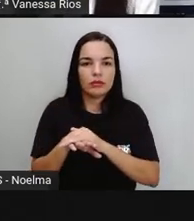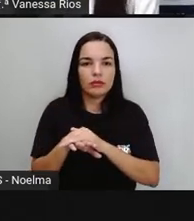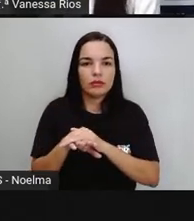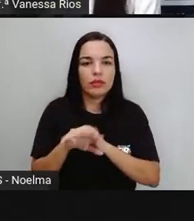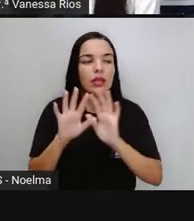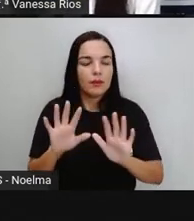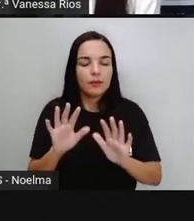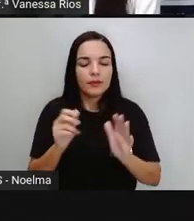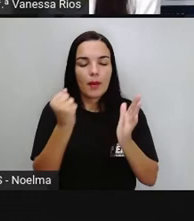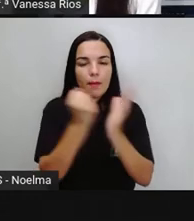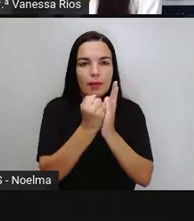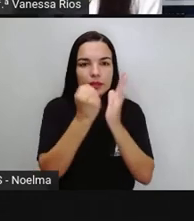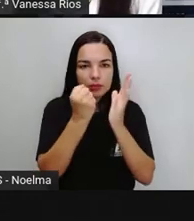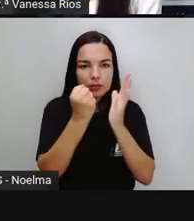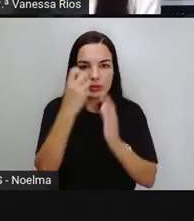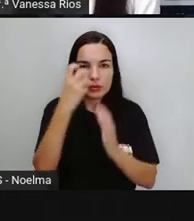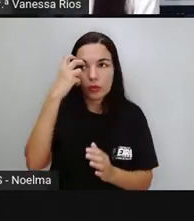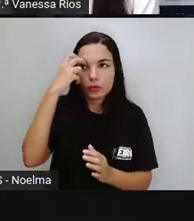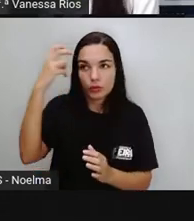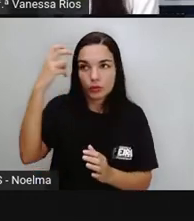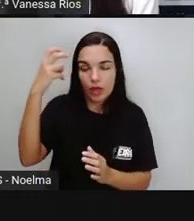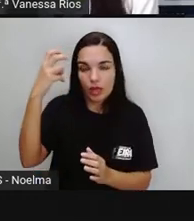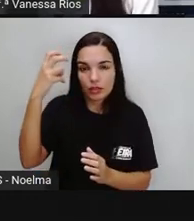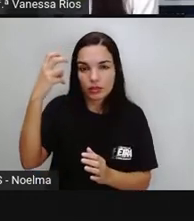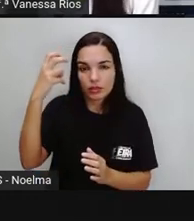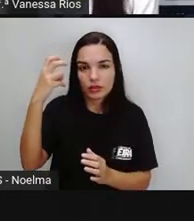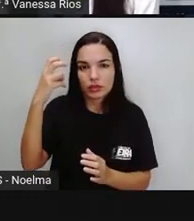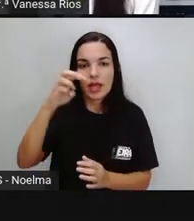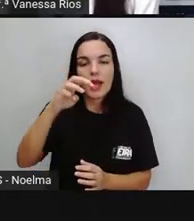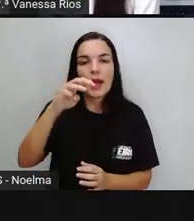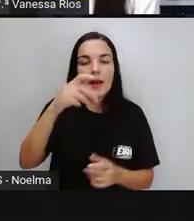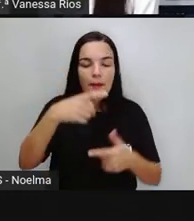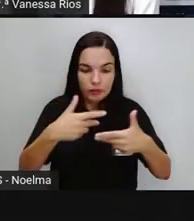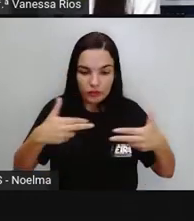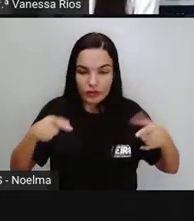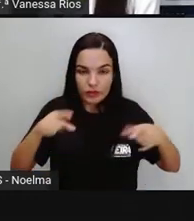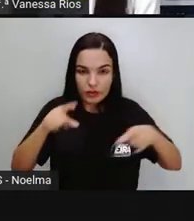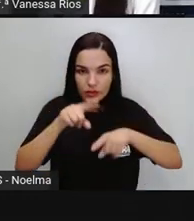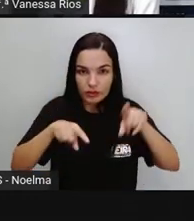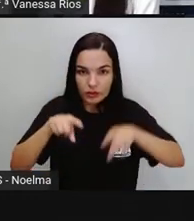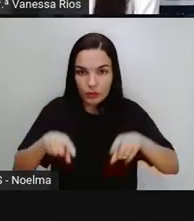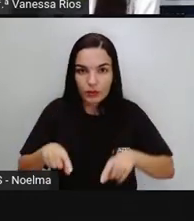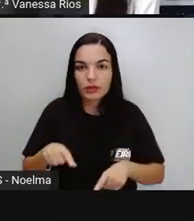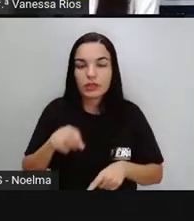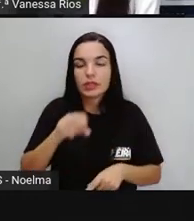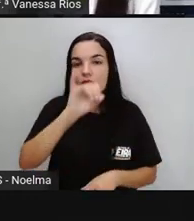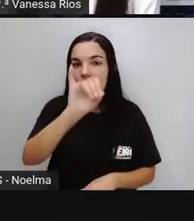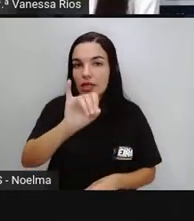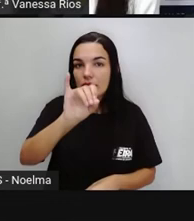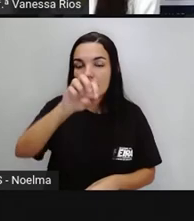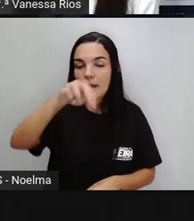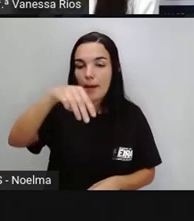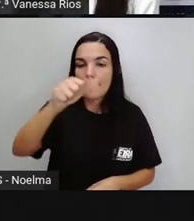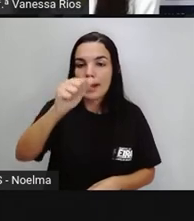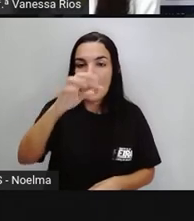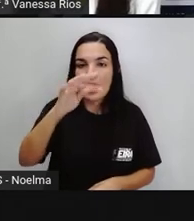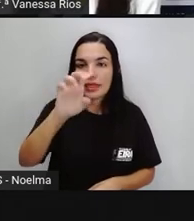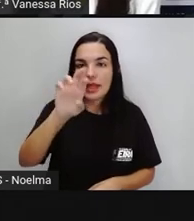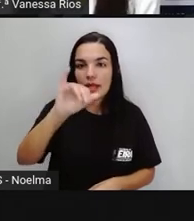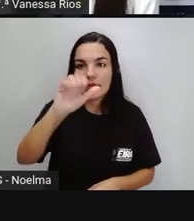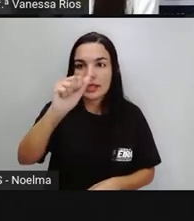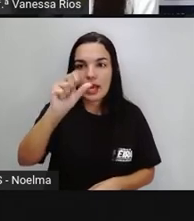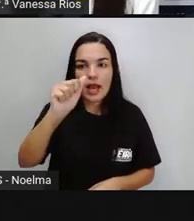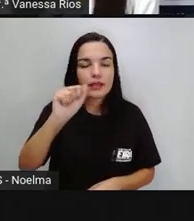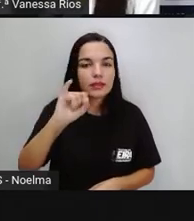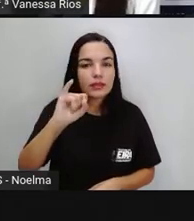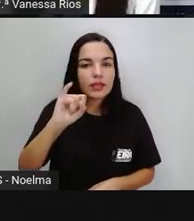patrimônios culturais materiais e imateriais são representações do processo histórico da humanidade. O que